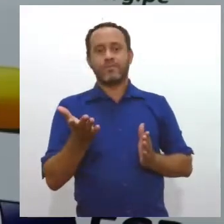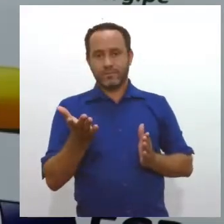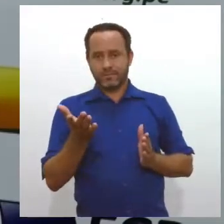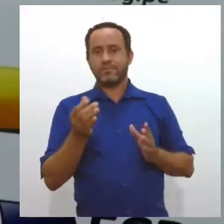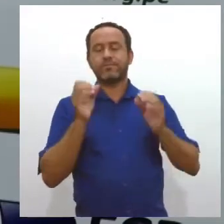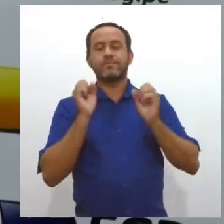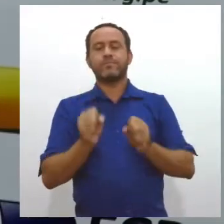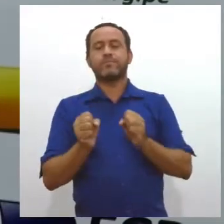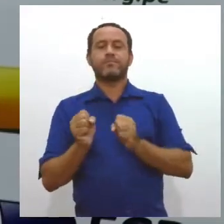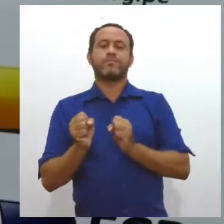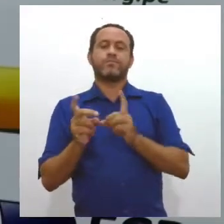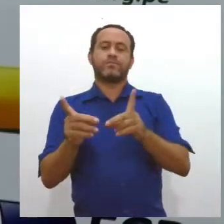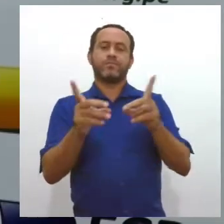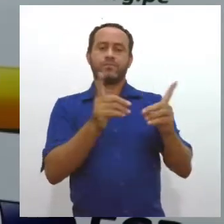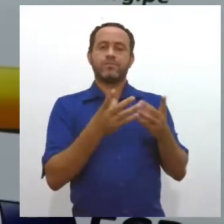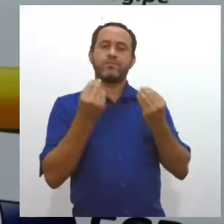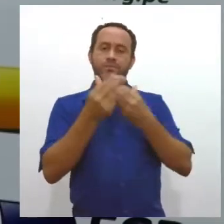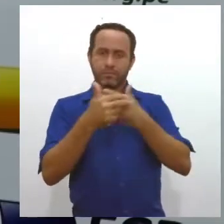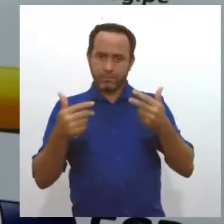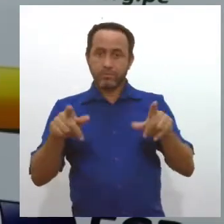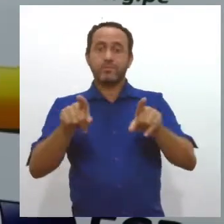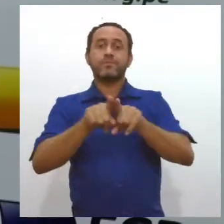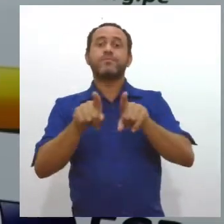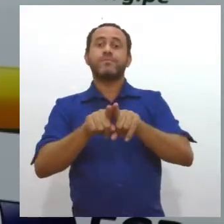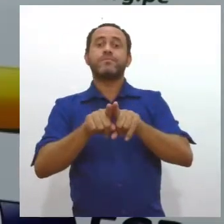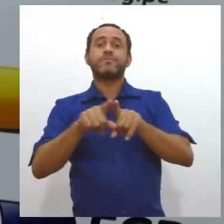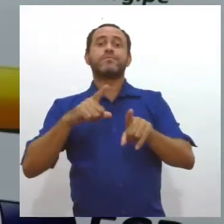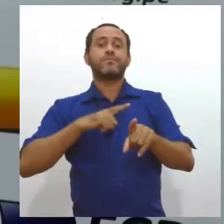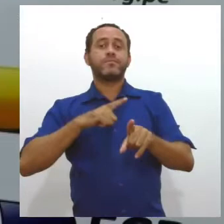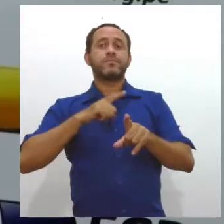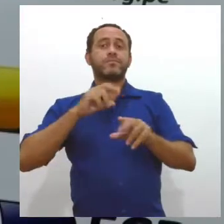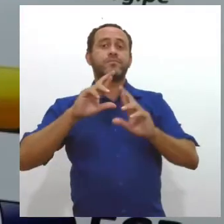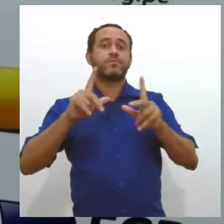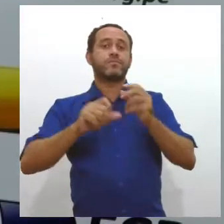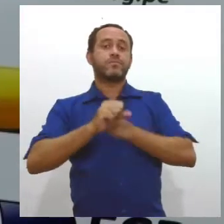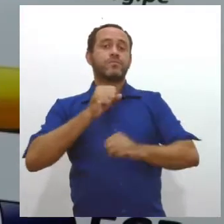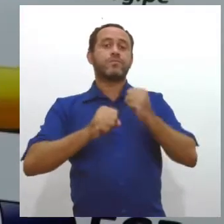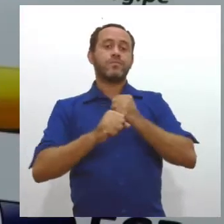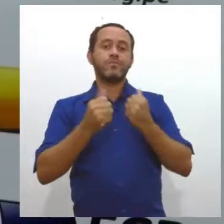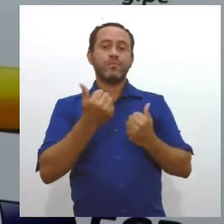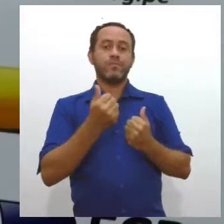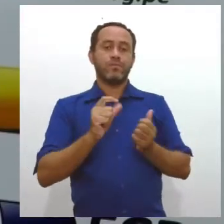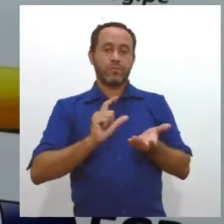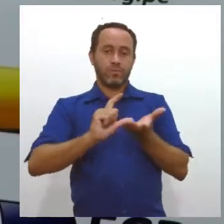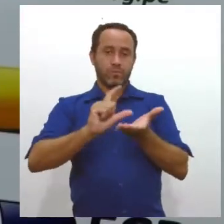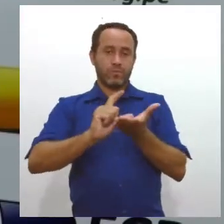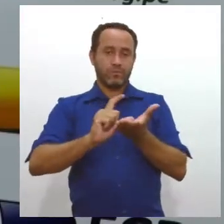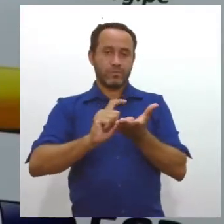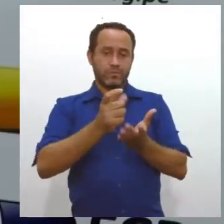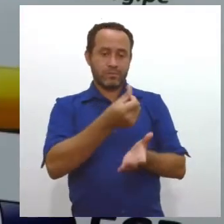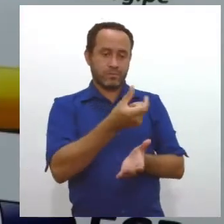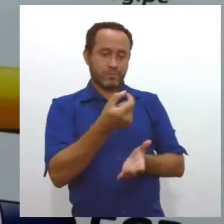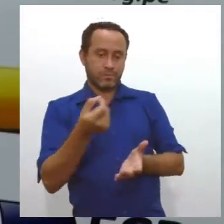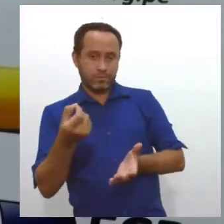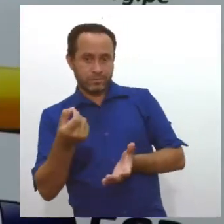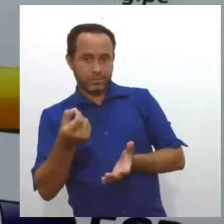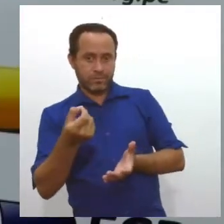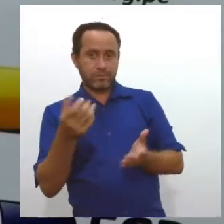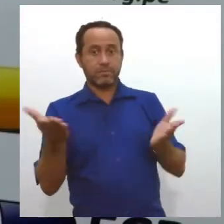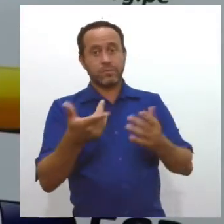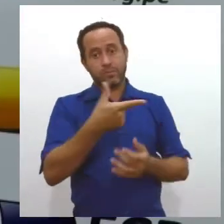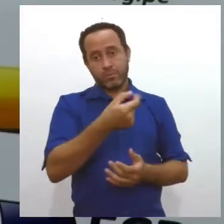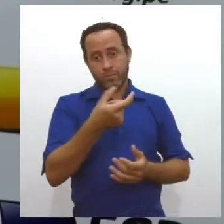possibilidade de aumento nas vendas. Porém, também temos, diferente do ano passado, o auxílio emergencial, que era de R$ 600,00 e passou a ser de R$,00.